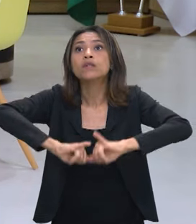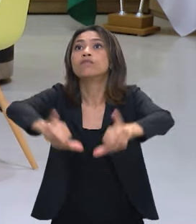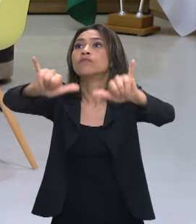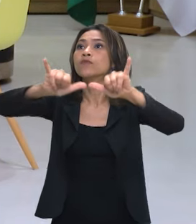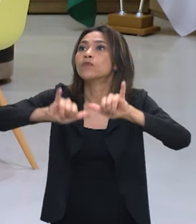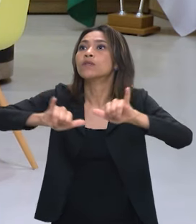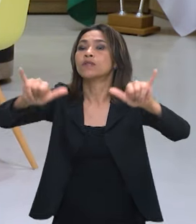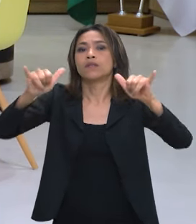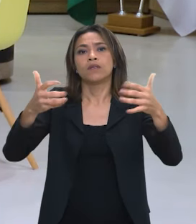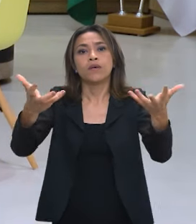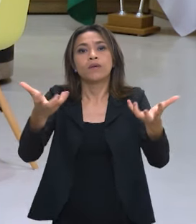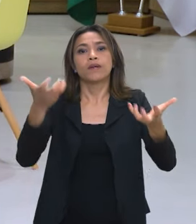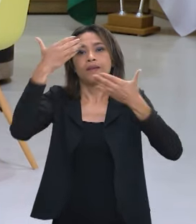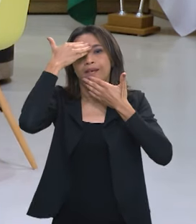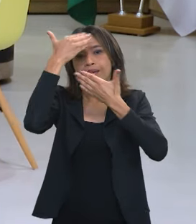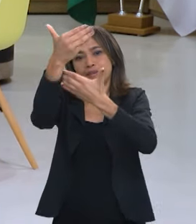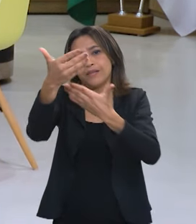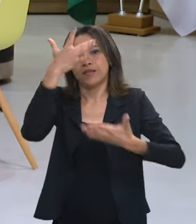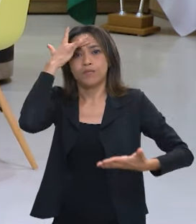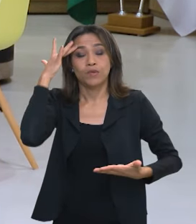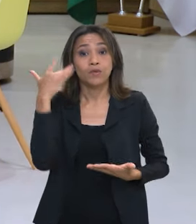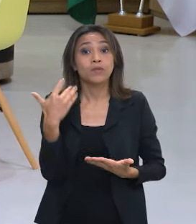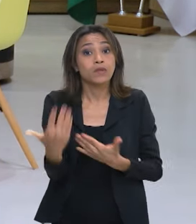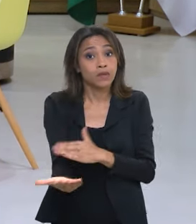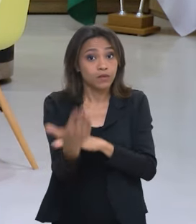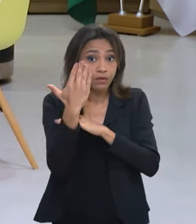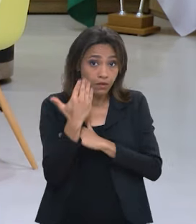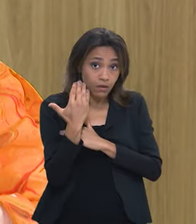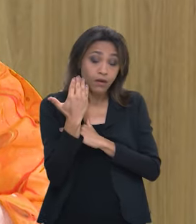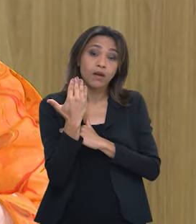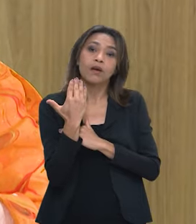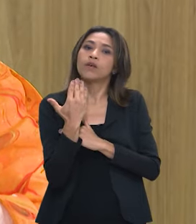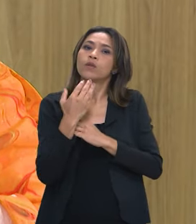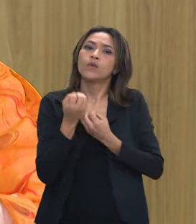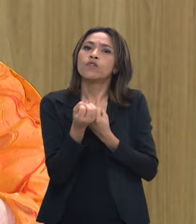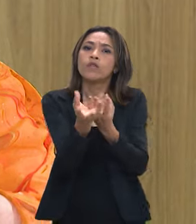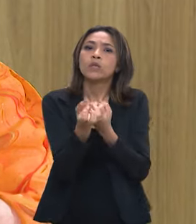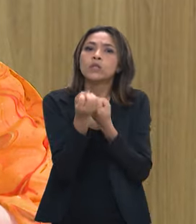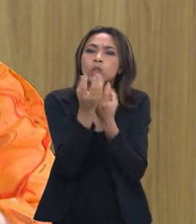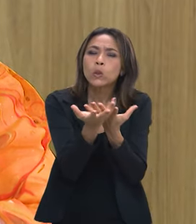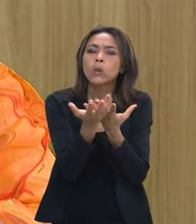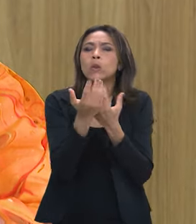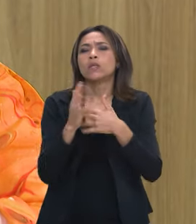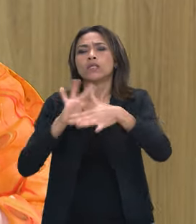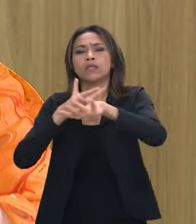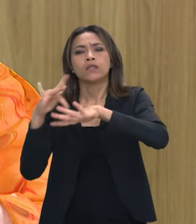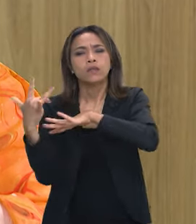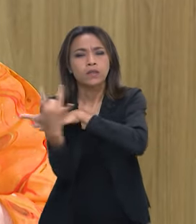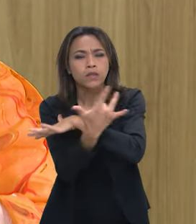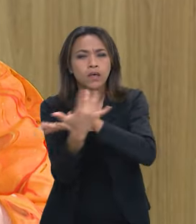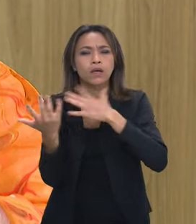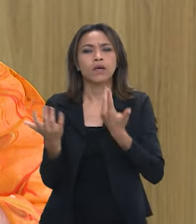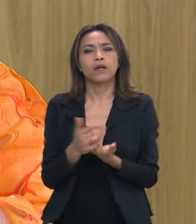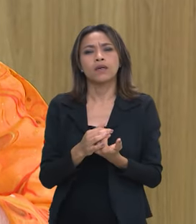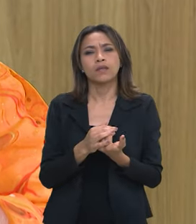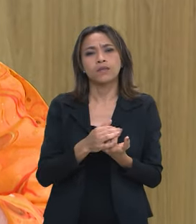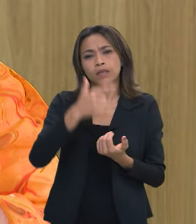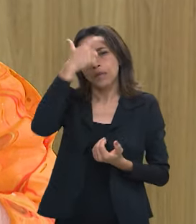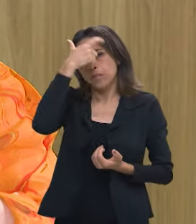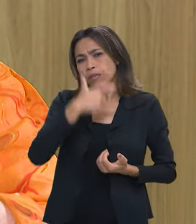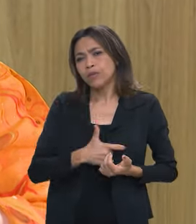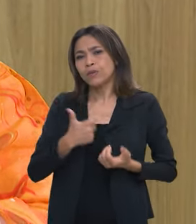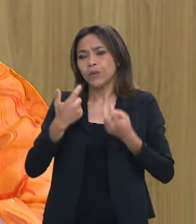ajudar agradecer a todos que têm ajudado circula nas nossas redes um